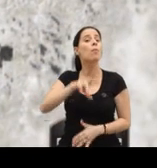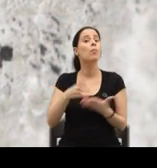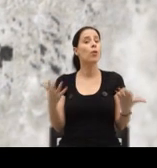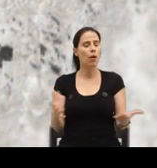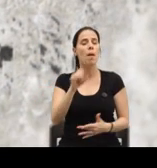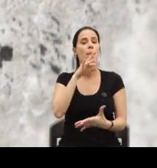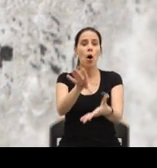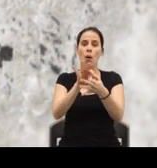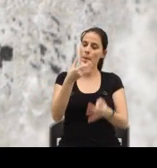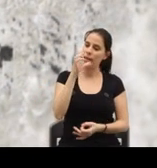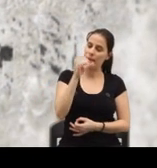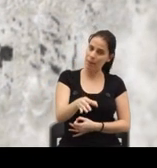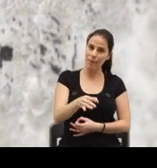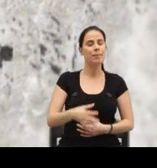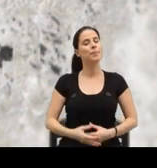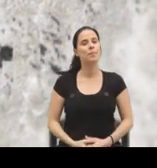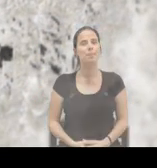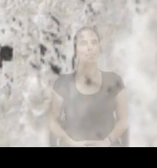pode contar com o PCP.